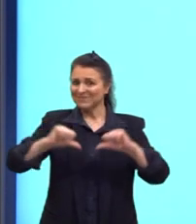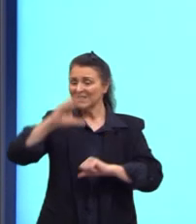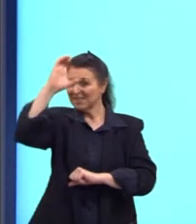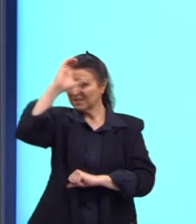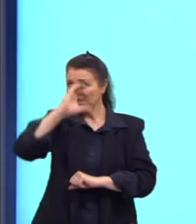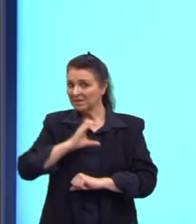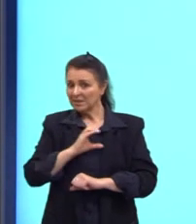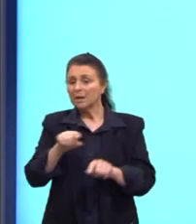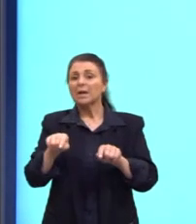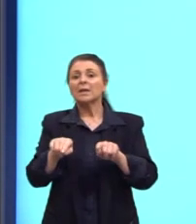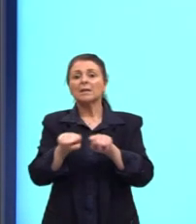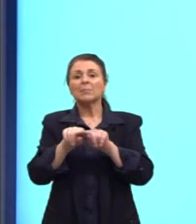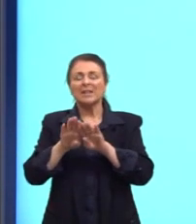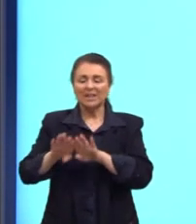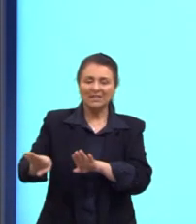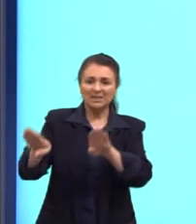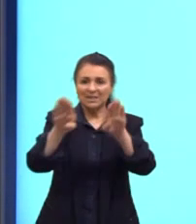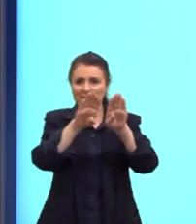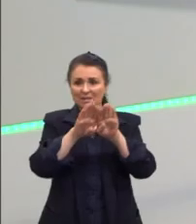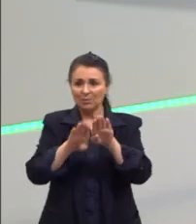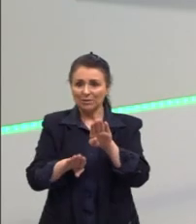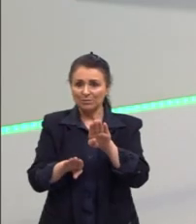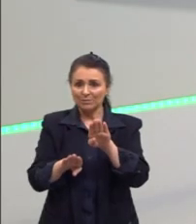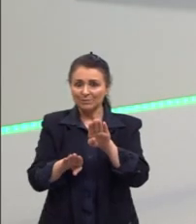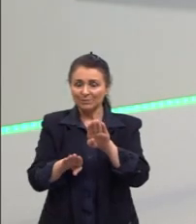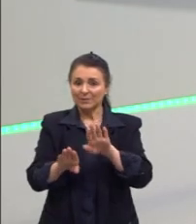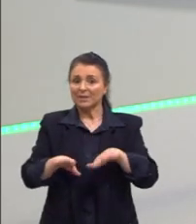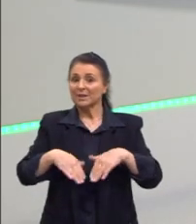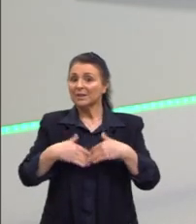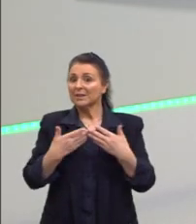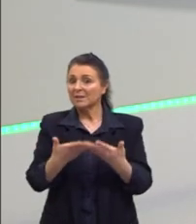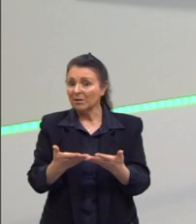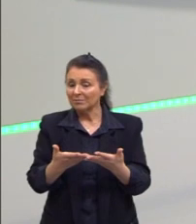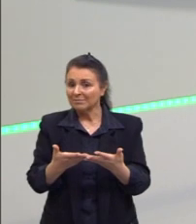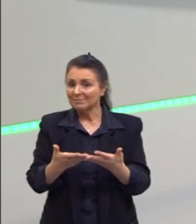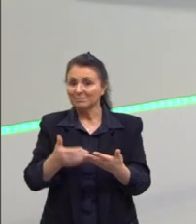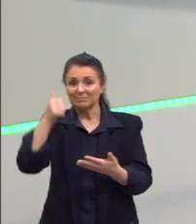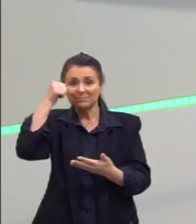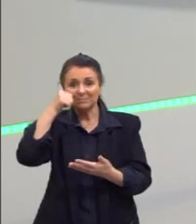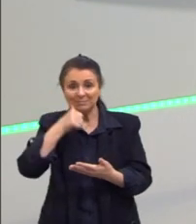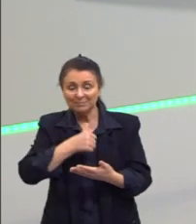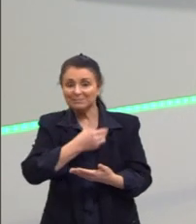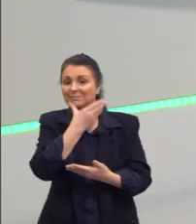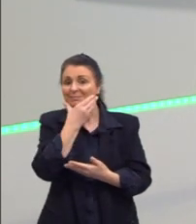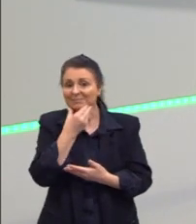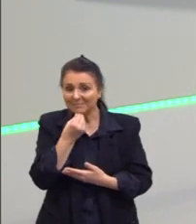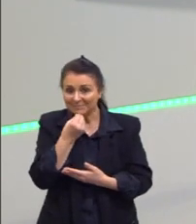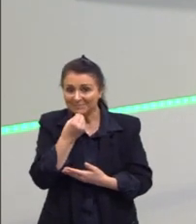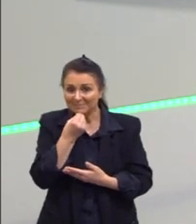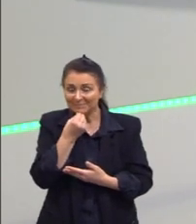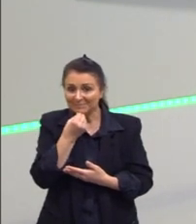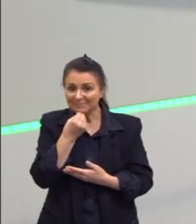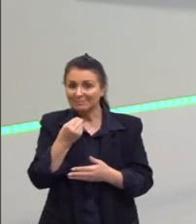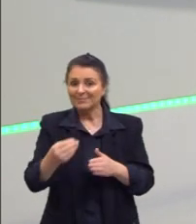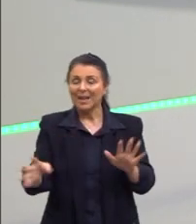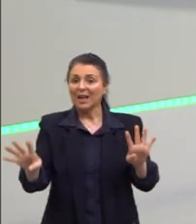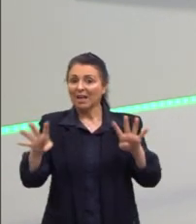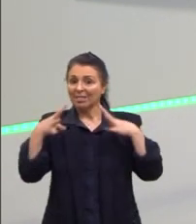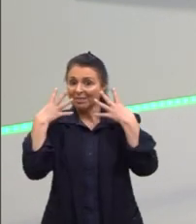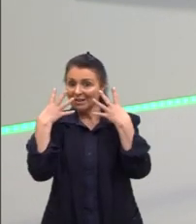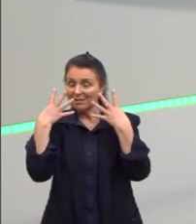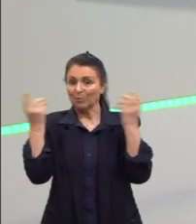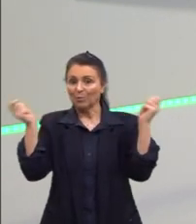e desigualdade. Então, queridos e queridas, atenção para a